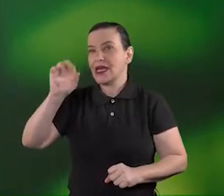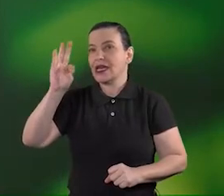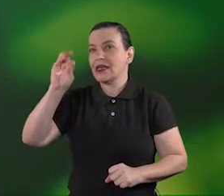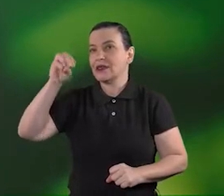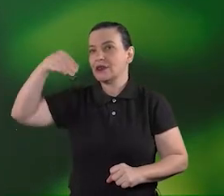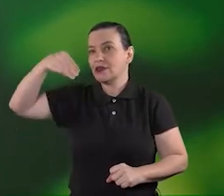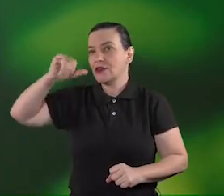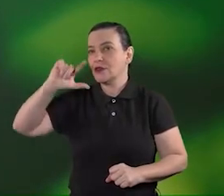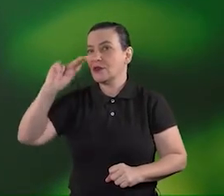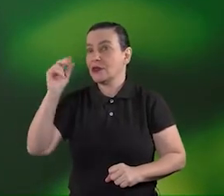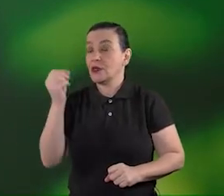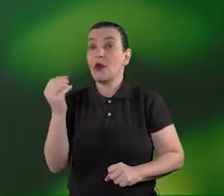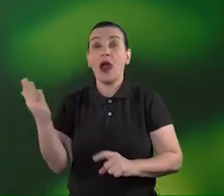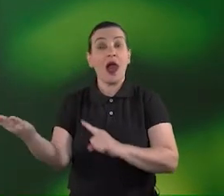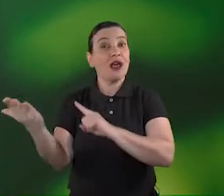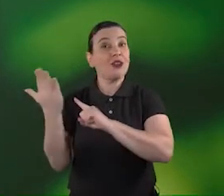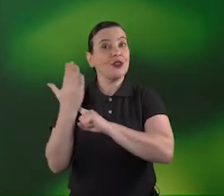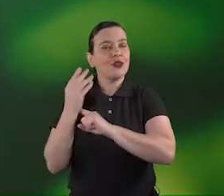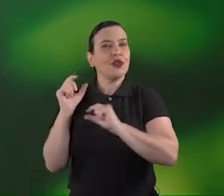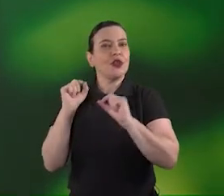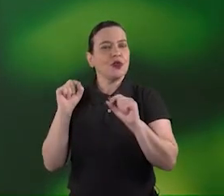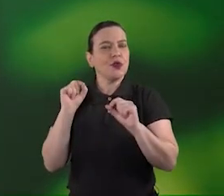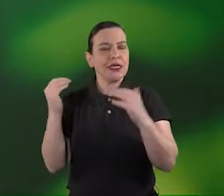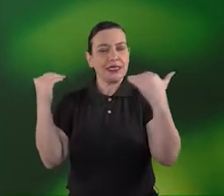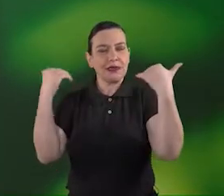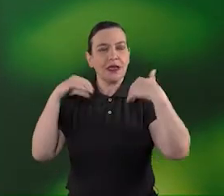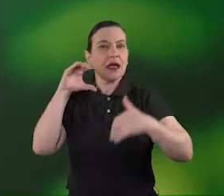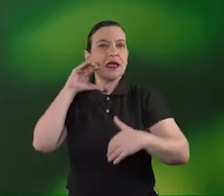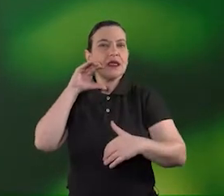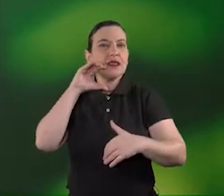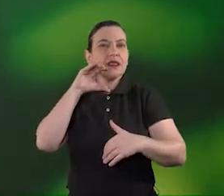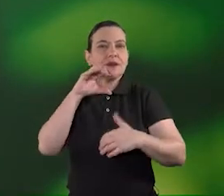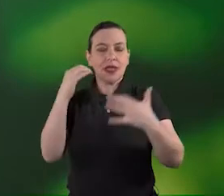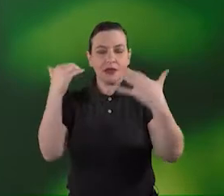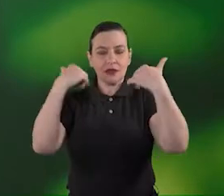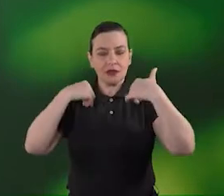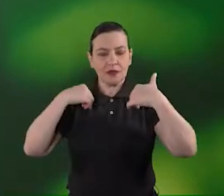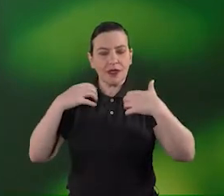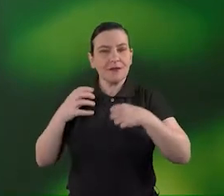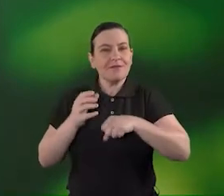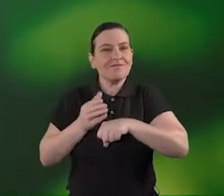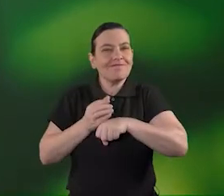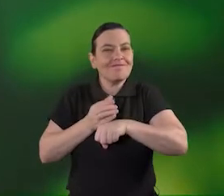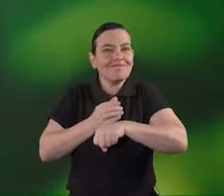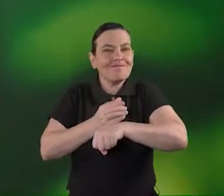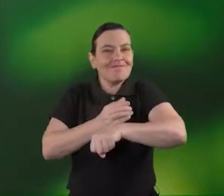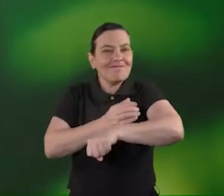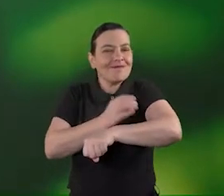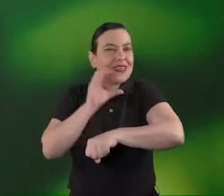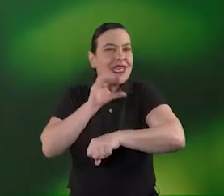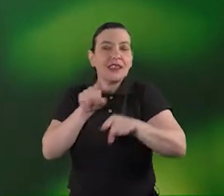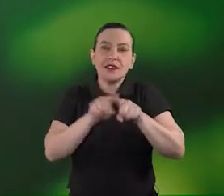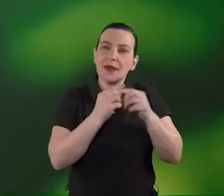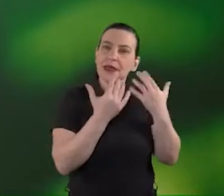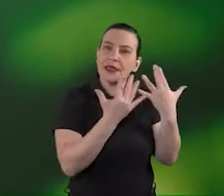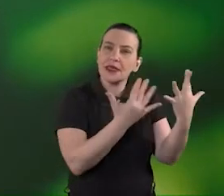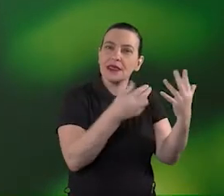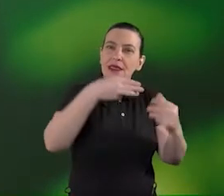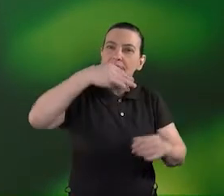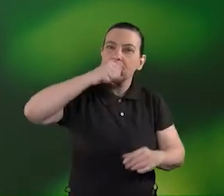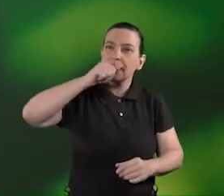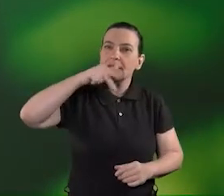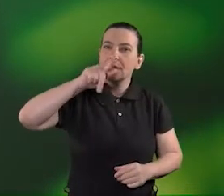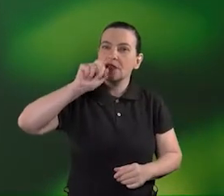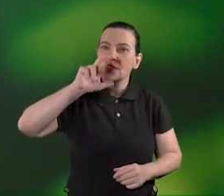tem um benefício de aquecimento que é calmante para os tecidos olhos herbáceos de capim como manjerona ou capim